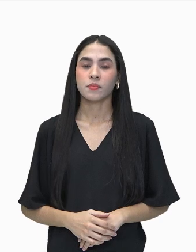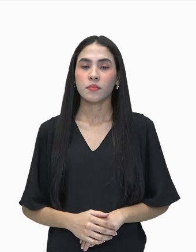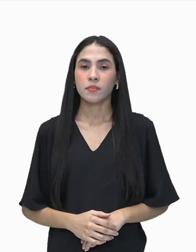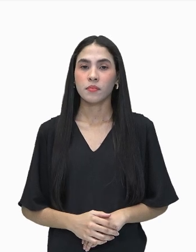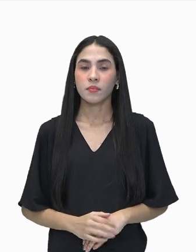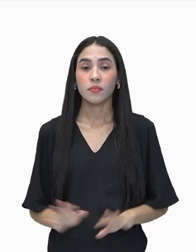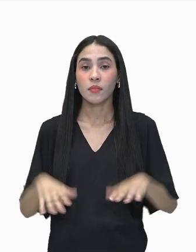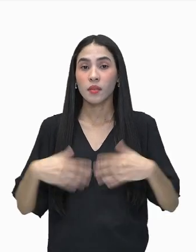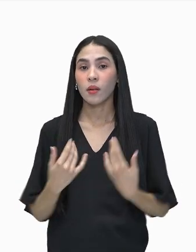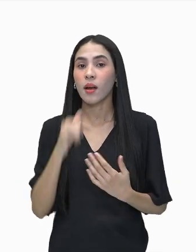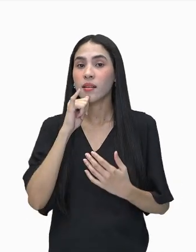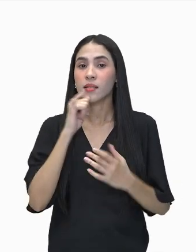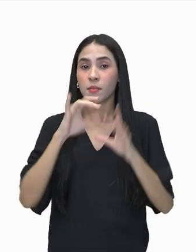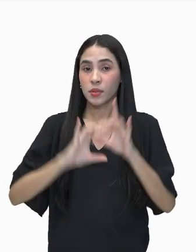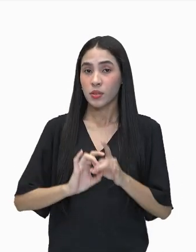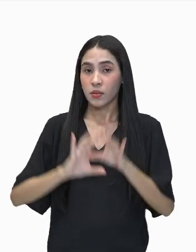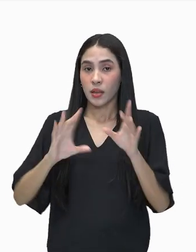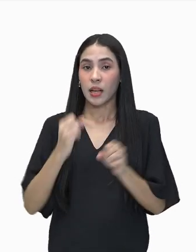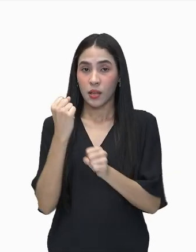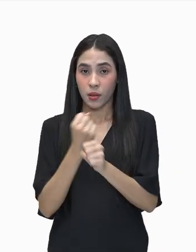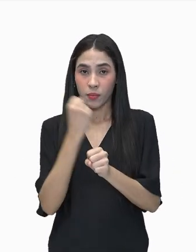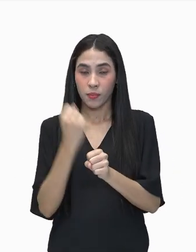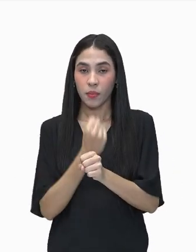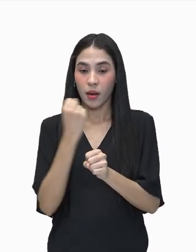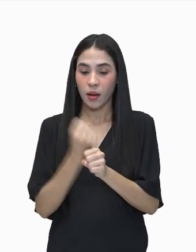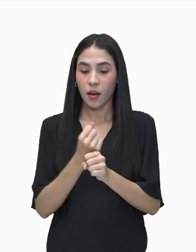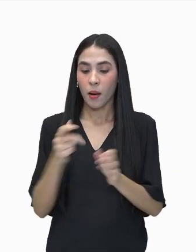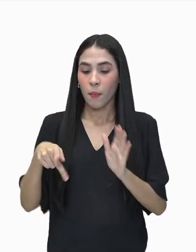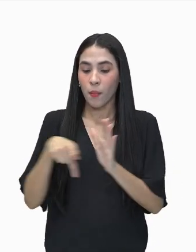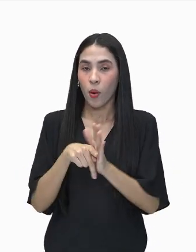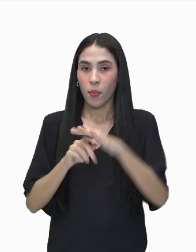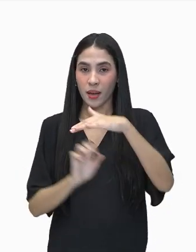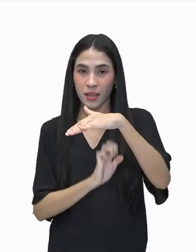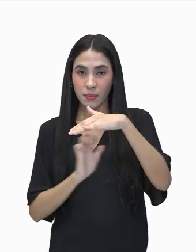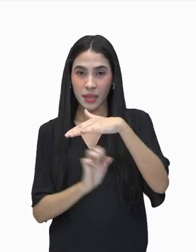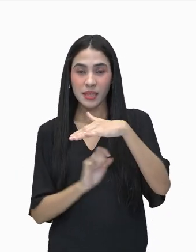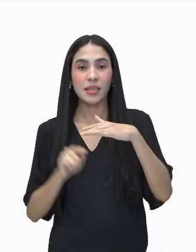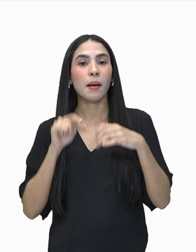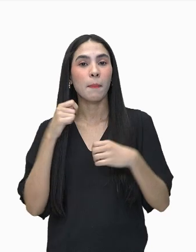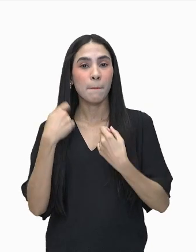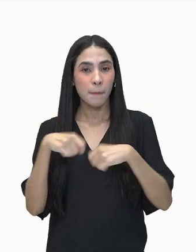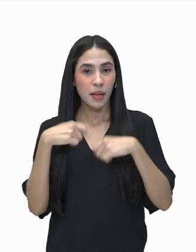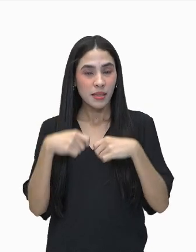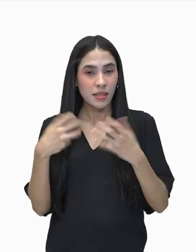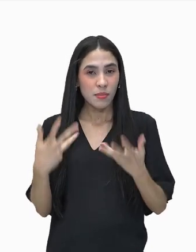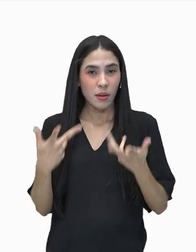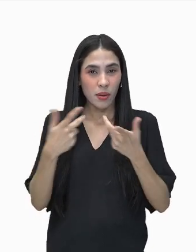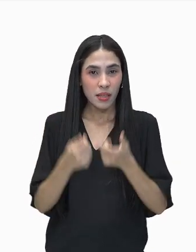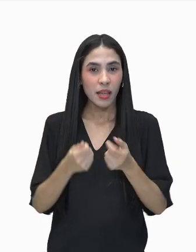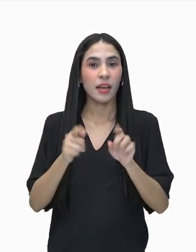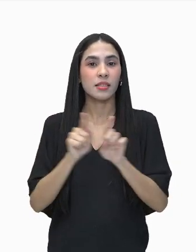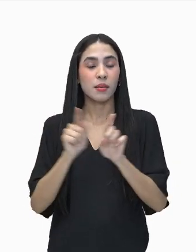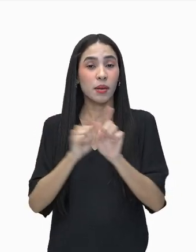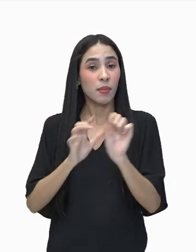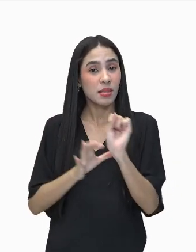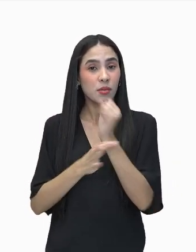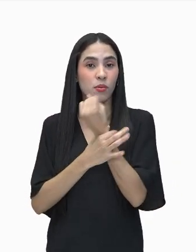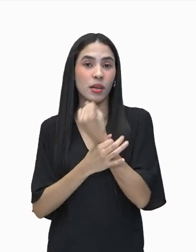disponibilidade da infraestrutura tem que ser adequada. Tem que incluir estradas,